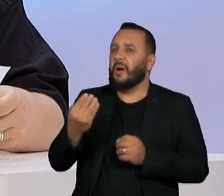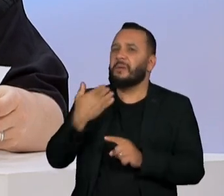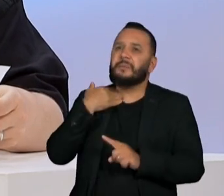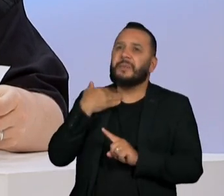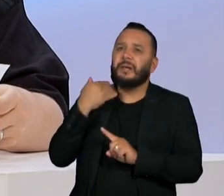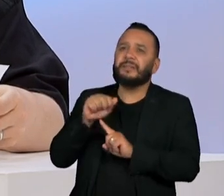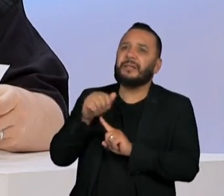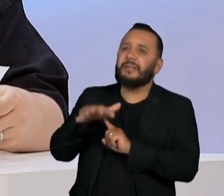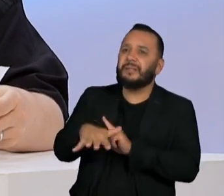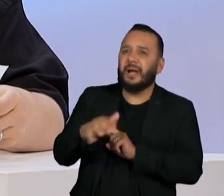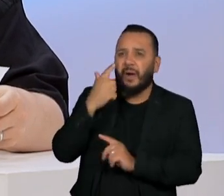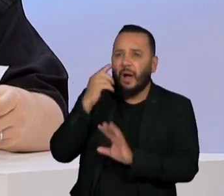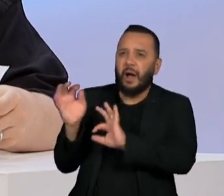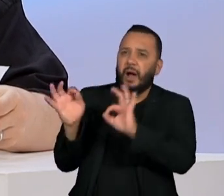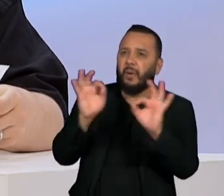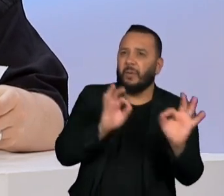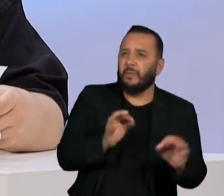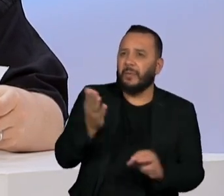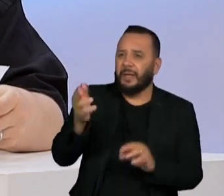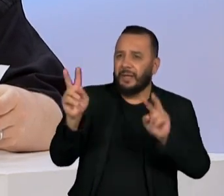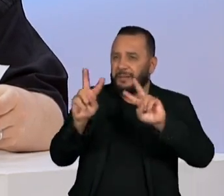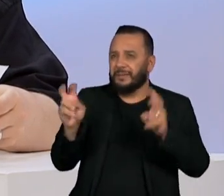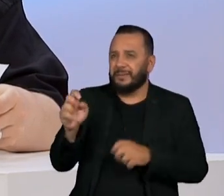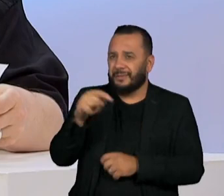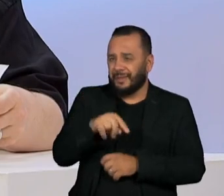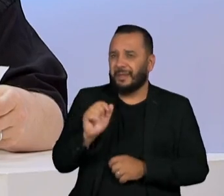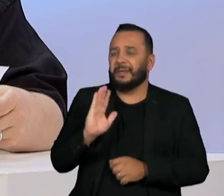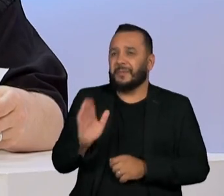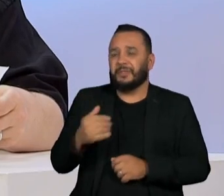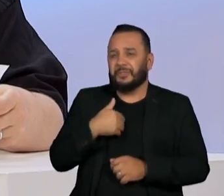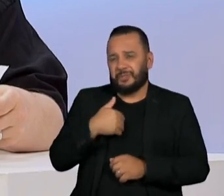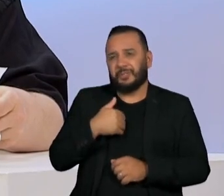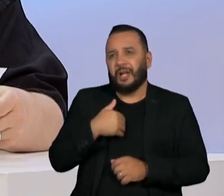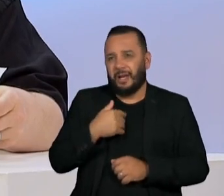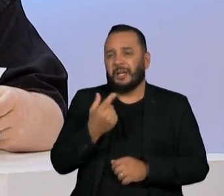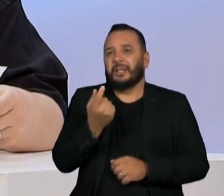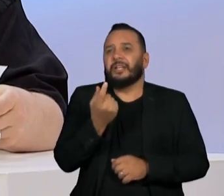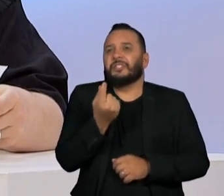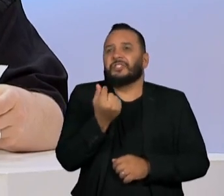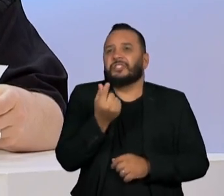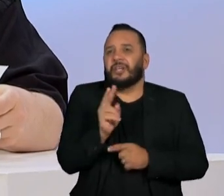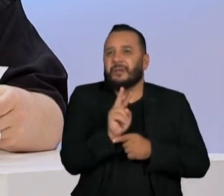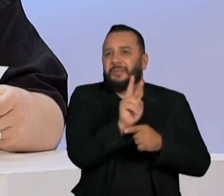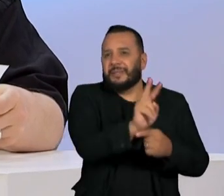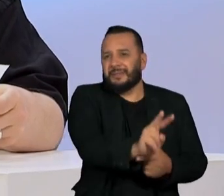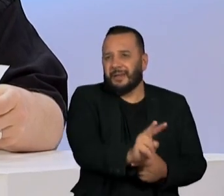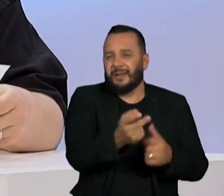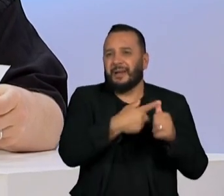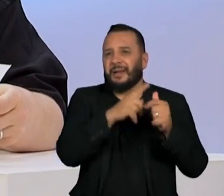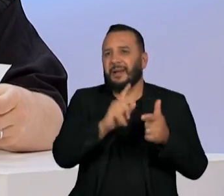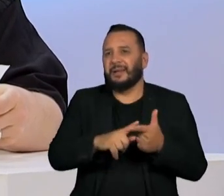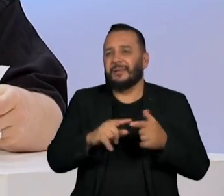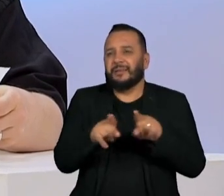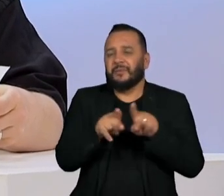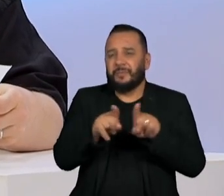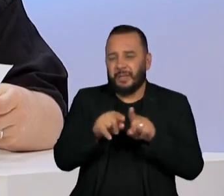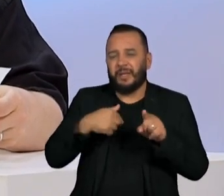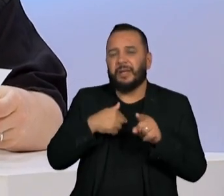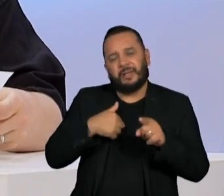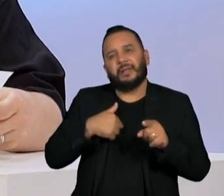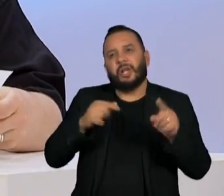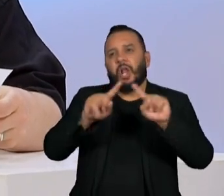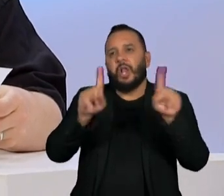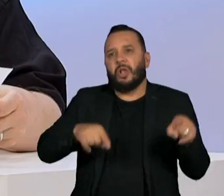acompanha essa questão do crédito, do caso Americanas e como é que isso pode